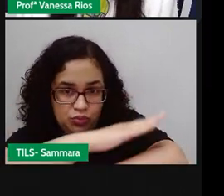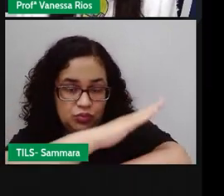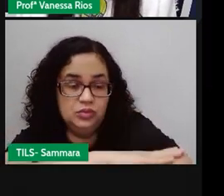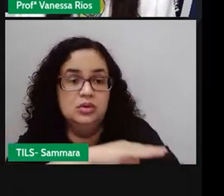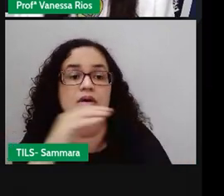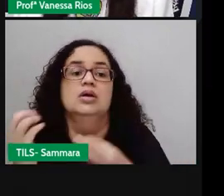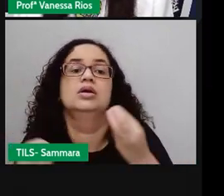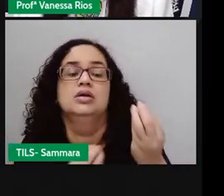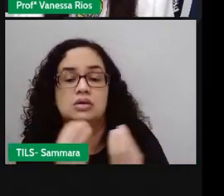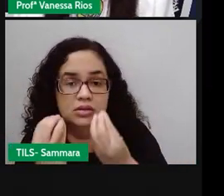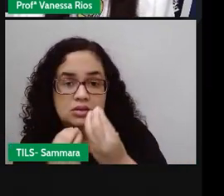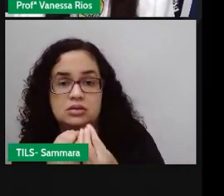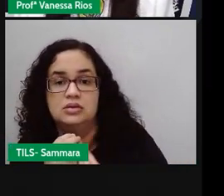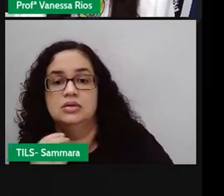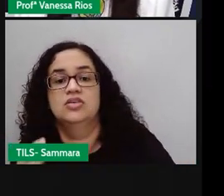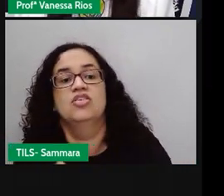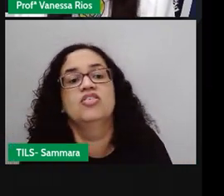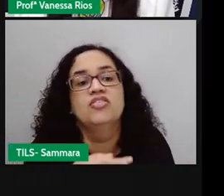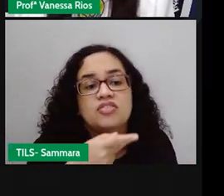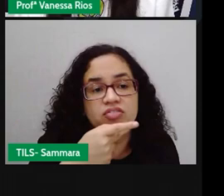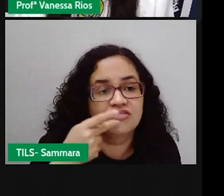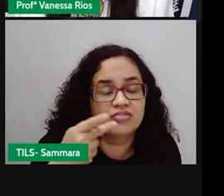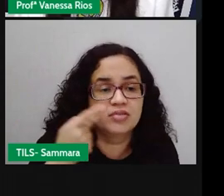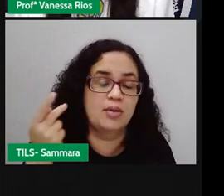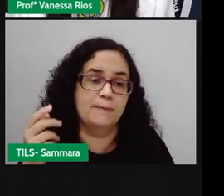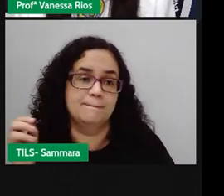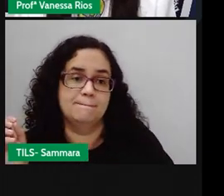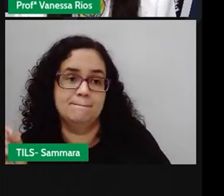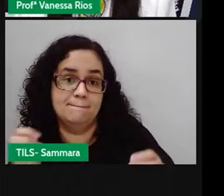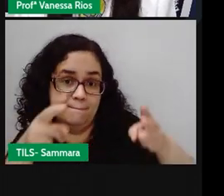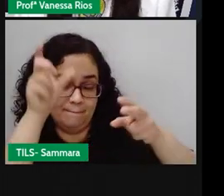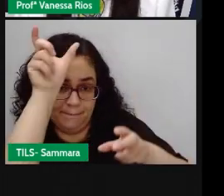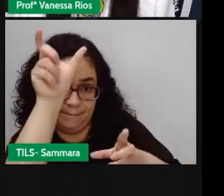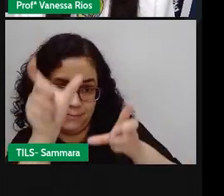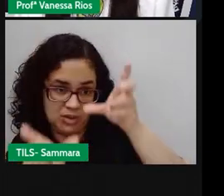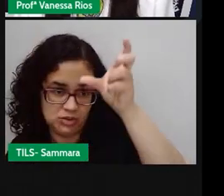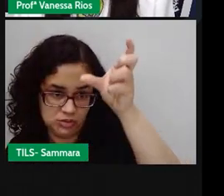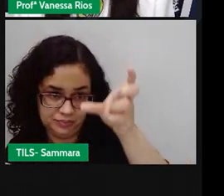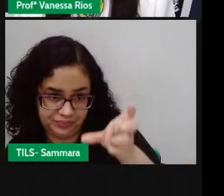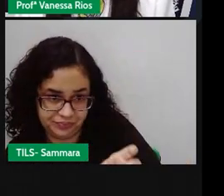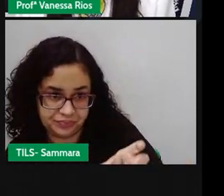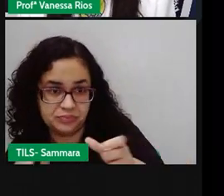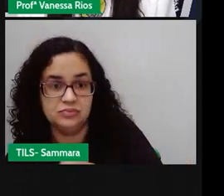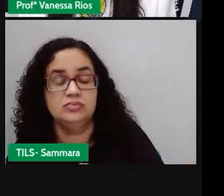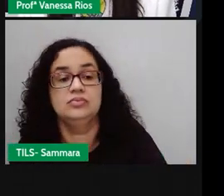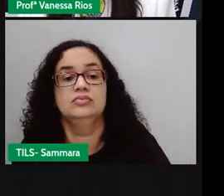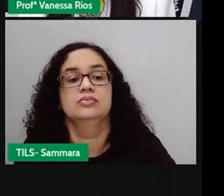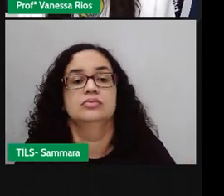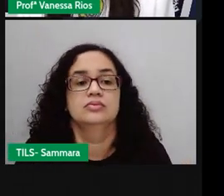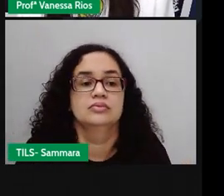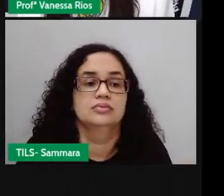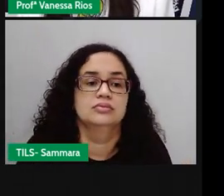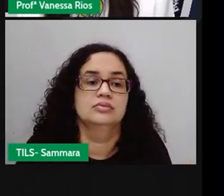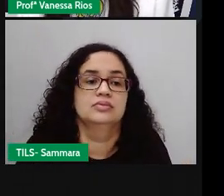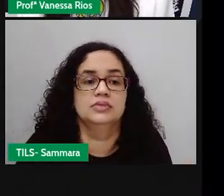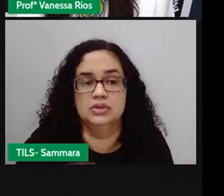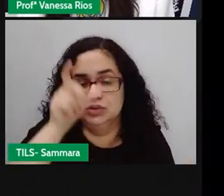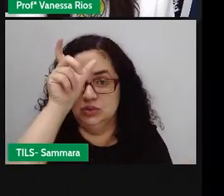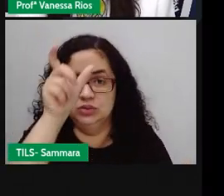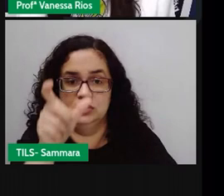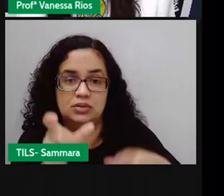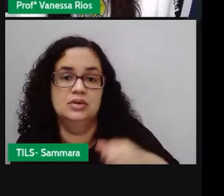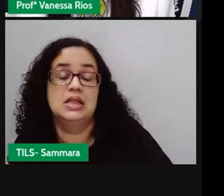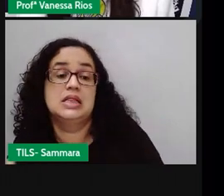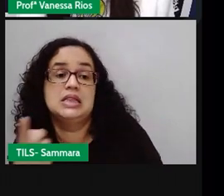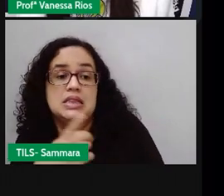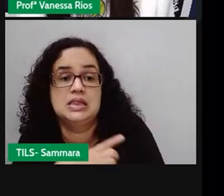forma indireta, ou seja, a fala desses personagens saindo do narrador, ela